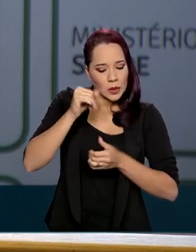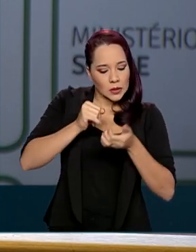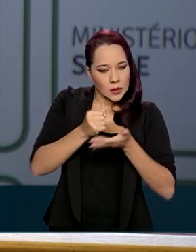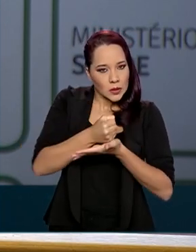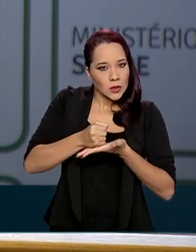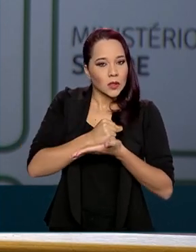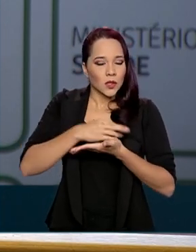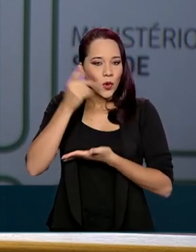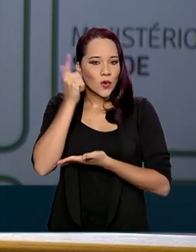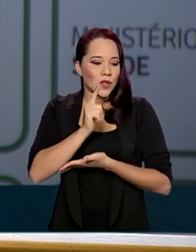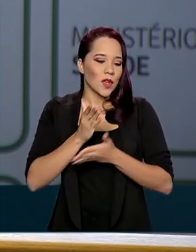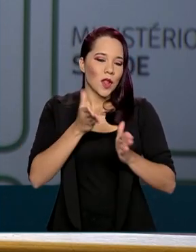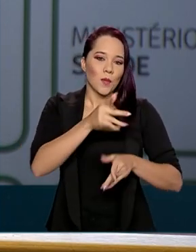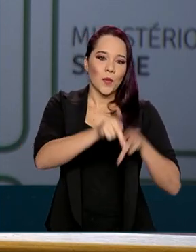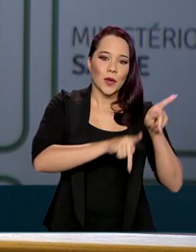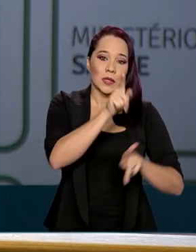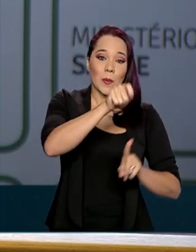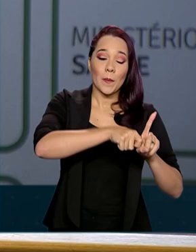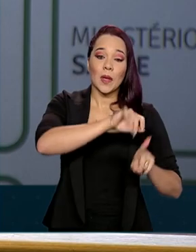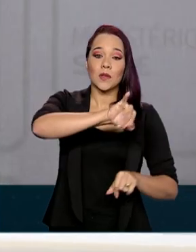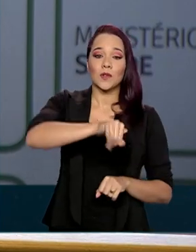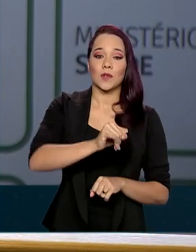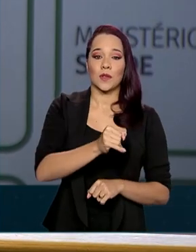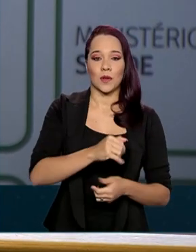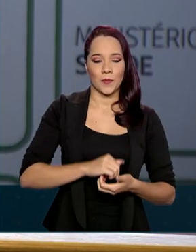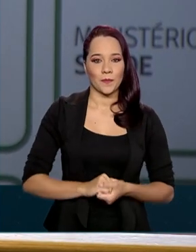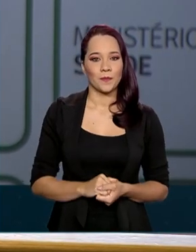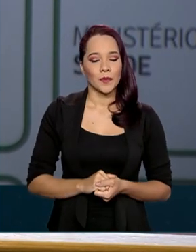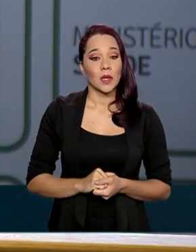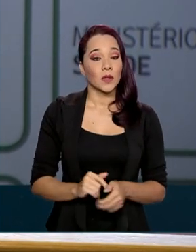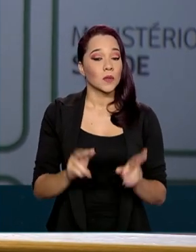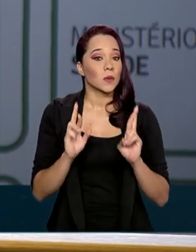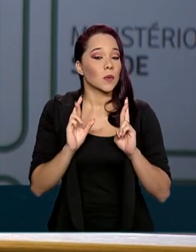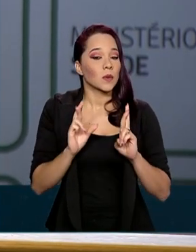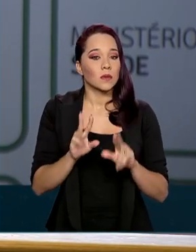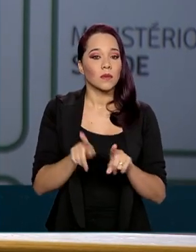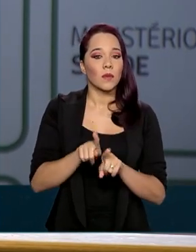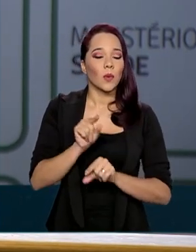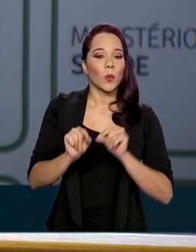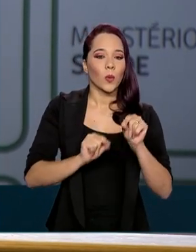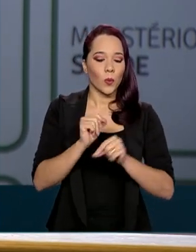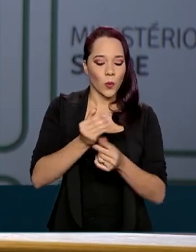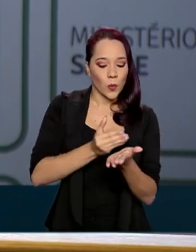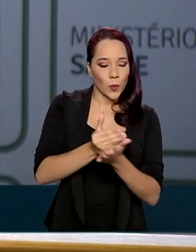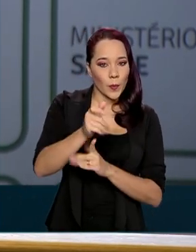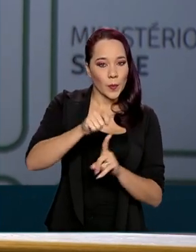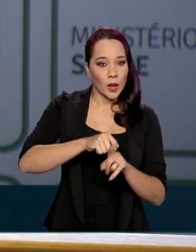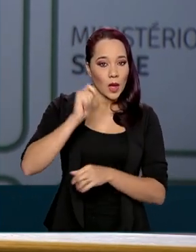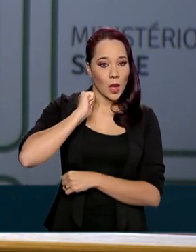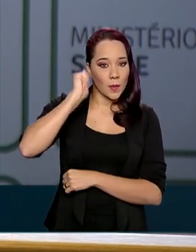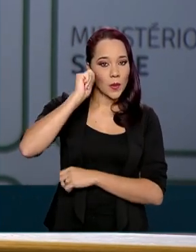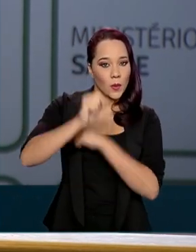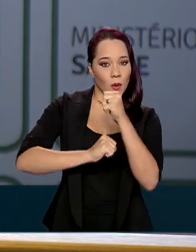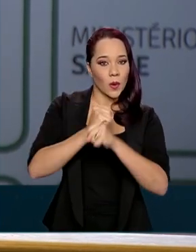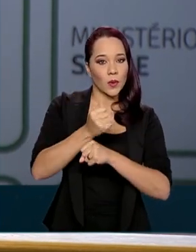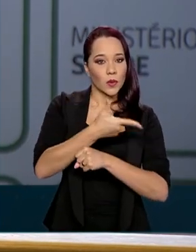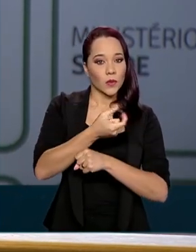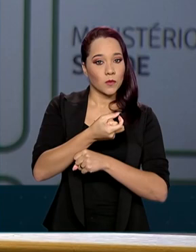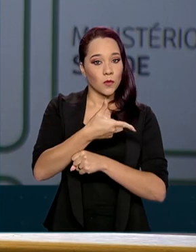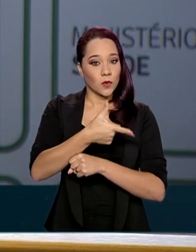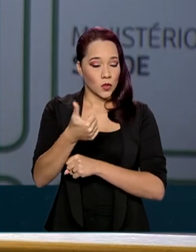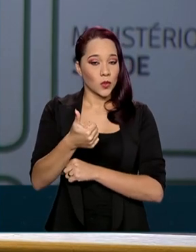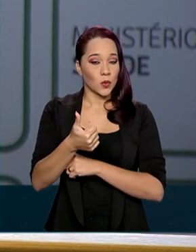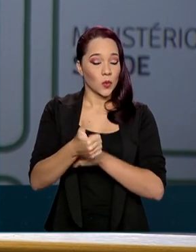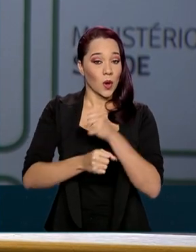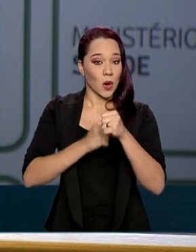chegue à população no mês de janeiro. Esperamos aí também que, a partir de abril de 2021, ano que vem,